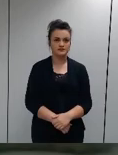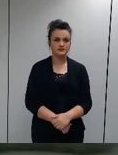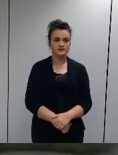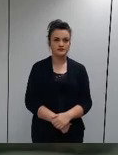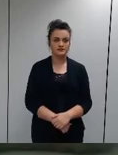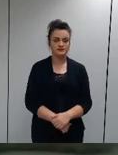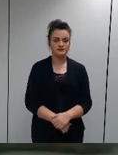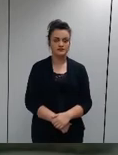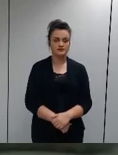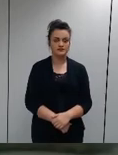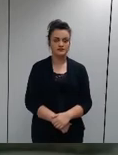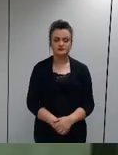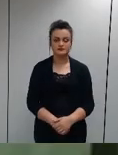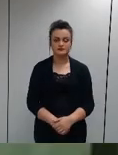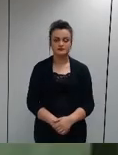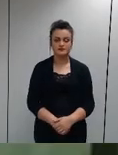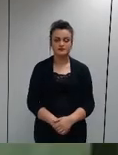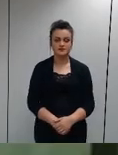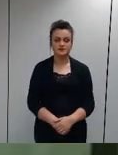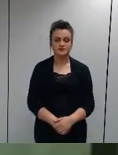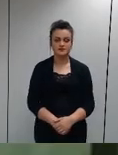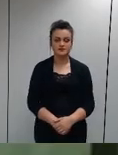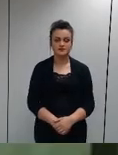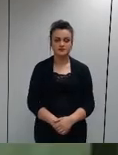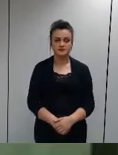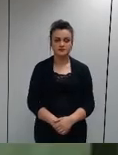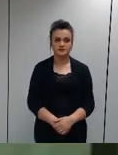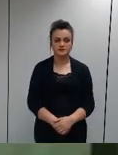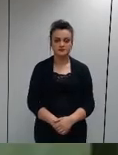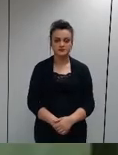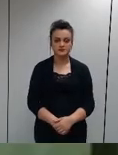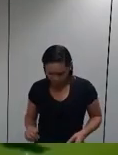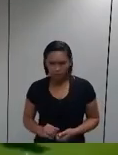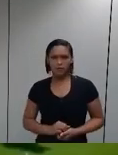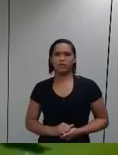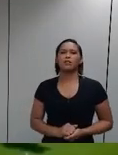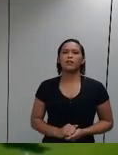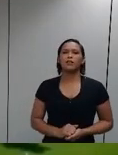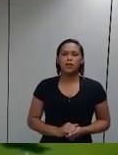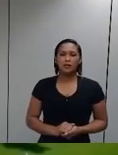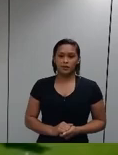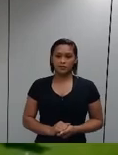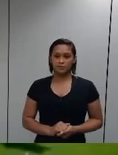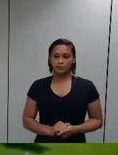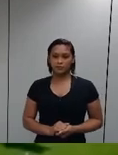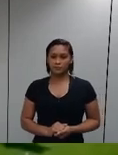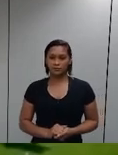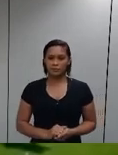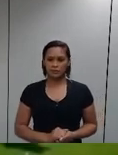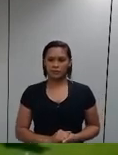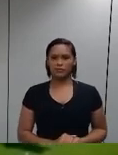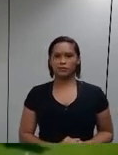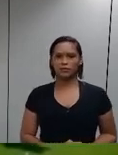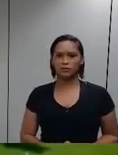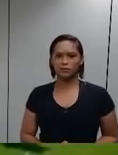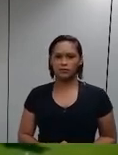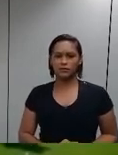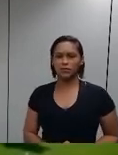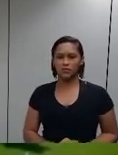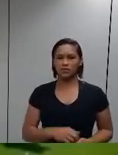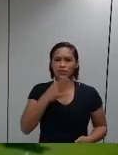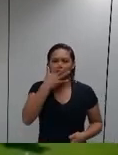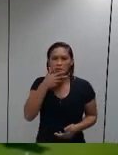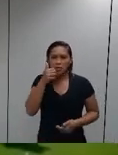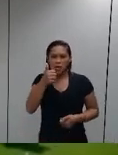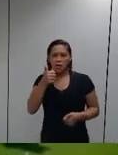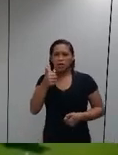perguntas aos participantes. O seminário vai até o dia 5 de junho e as informações, como temas e horários das lives,